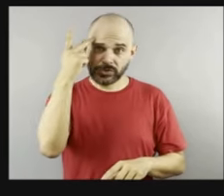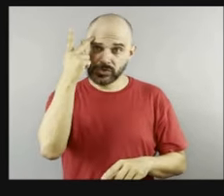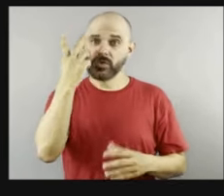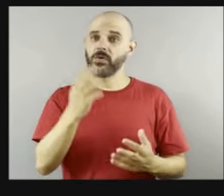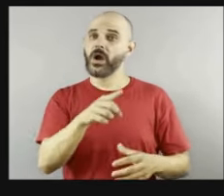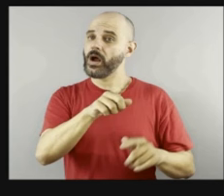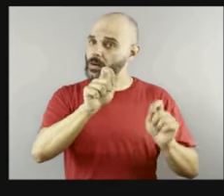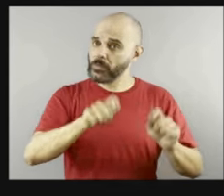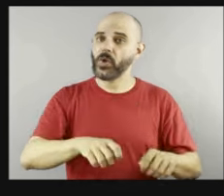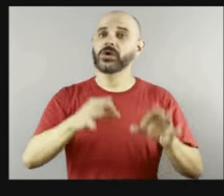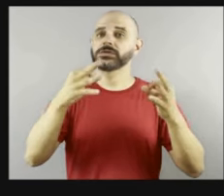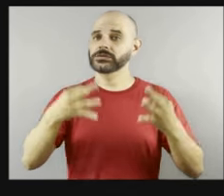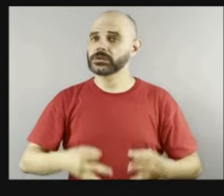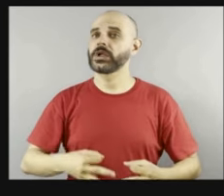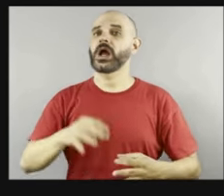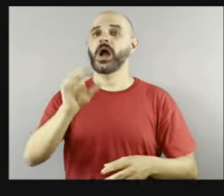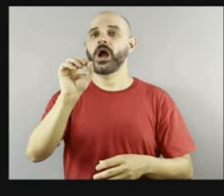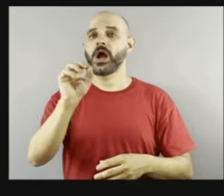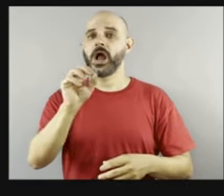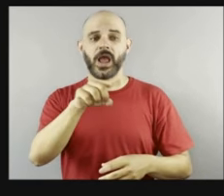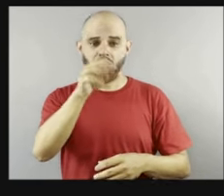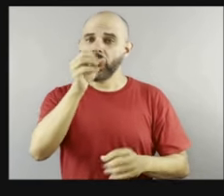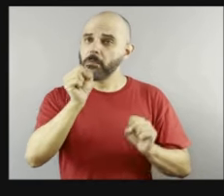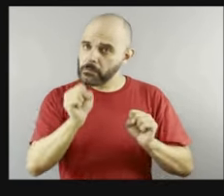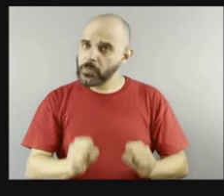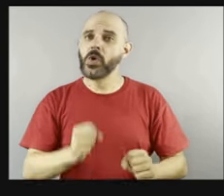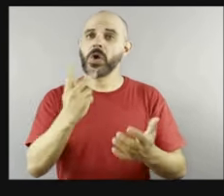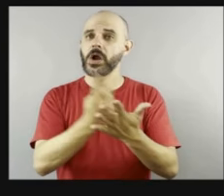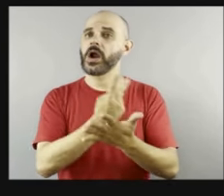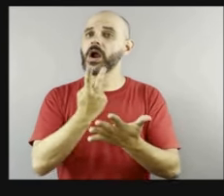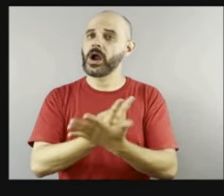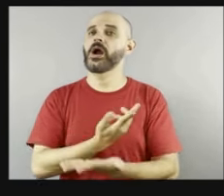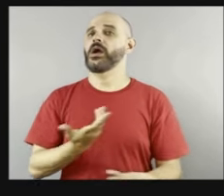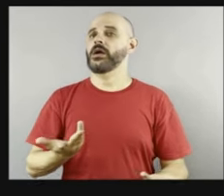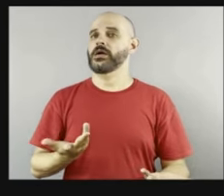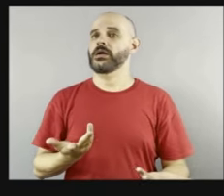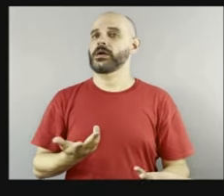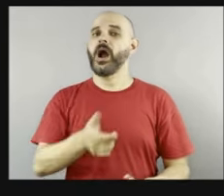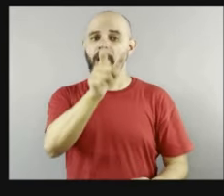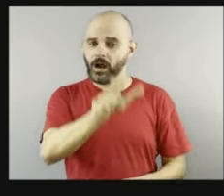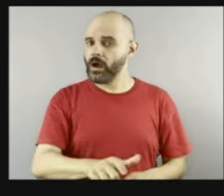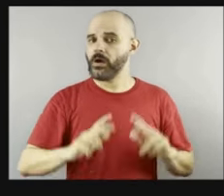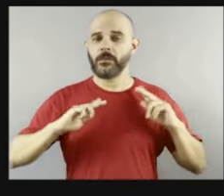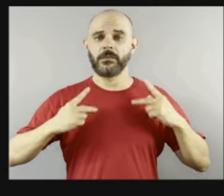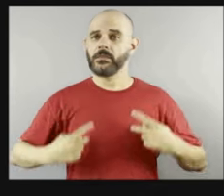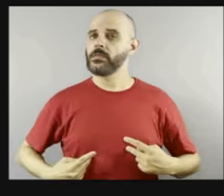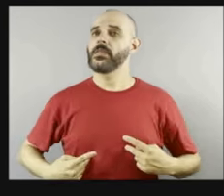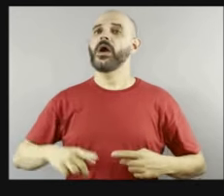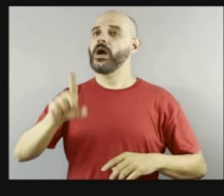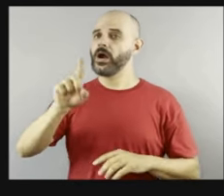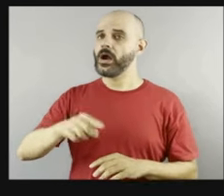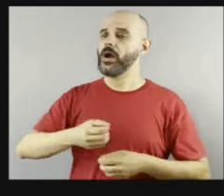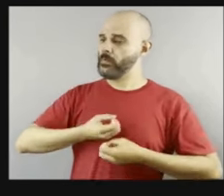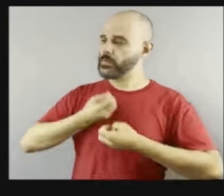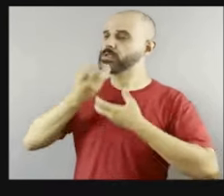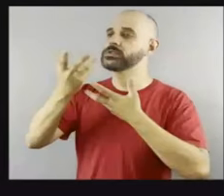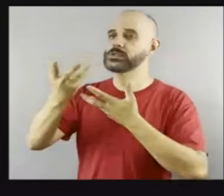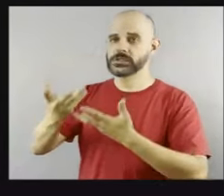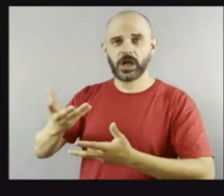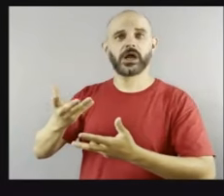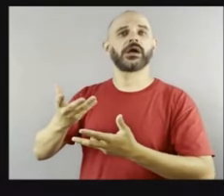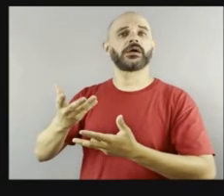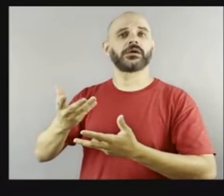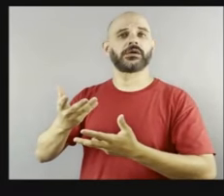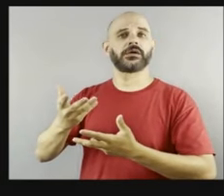essa mensagem também é muito forte dentro da do projeto de dentro para fora. A Tati fala muito